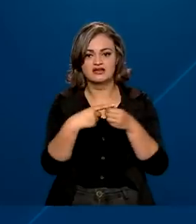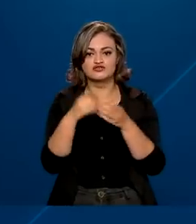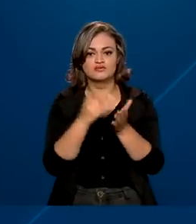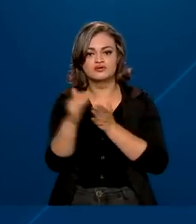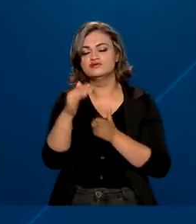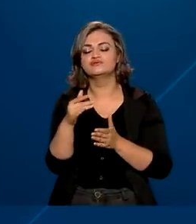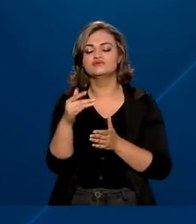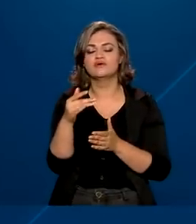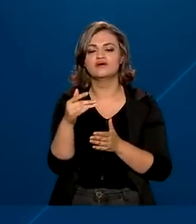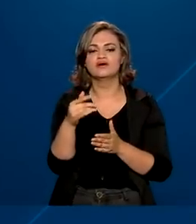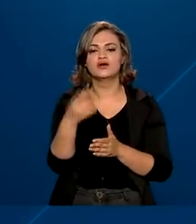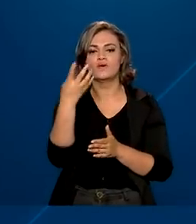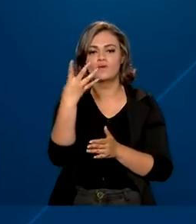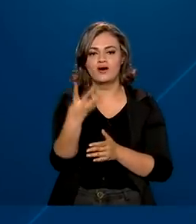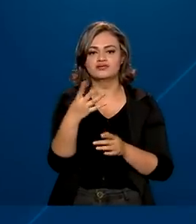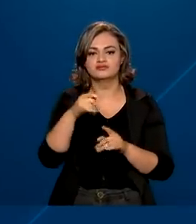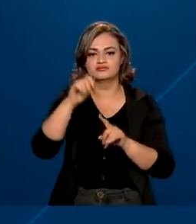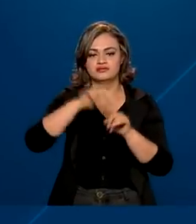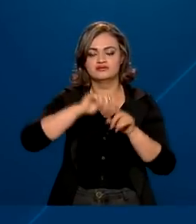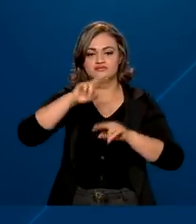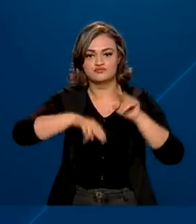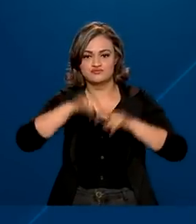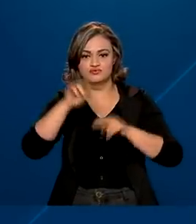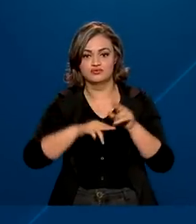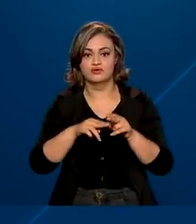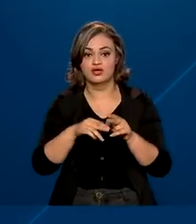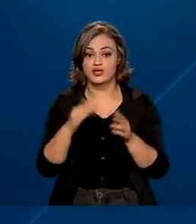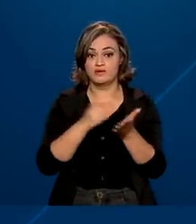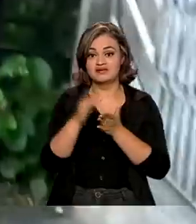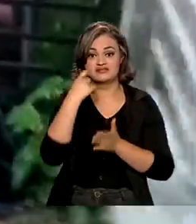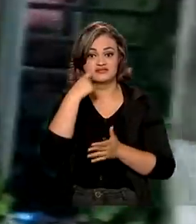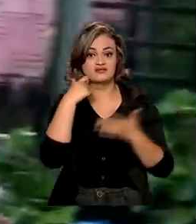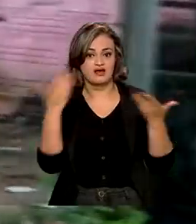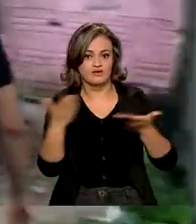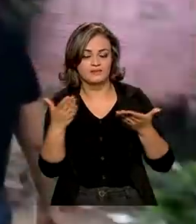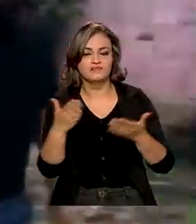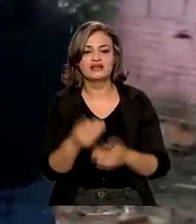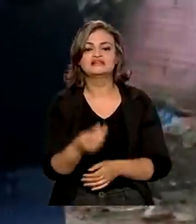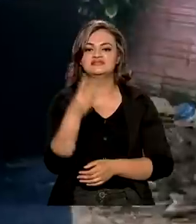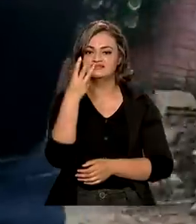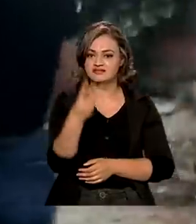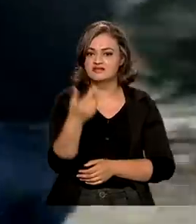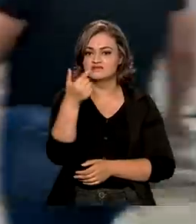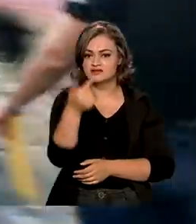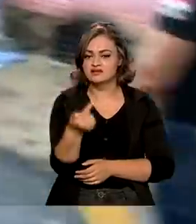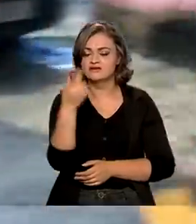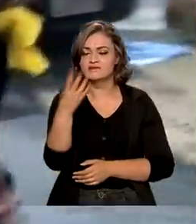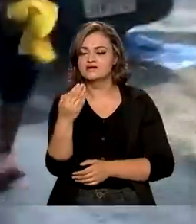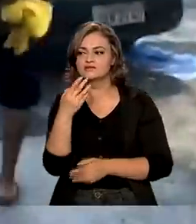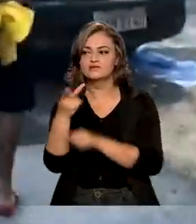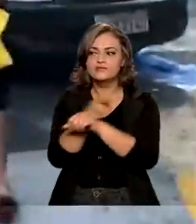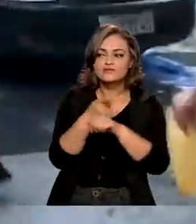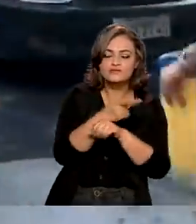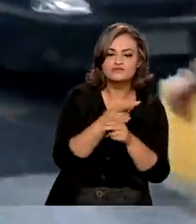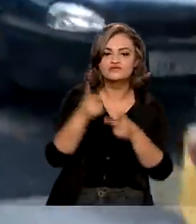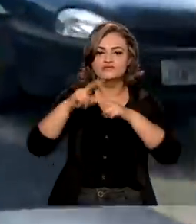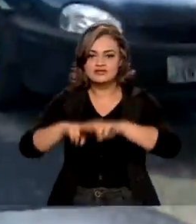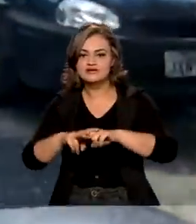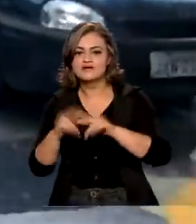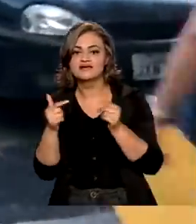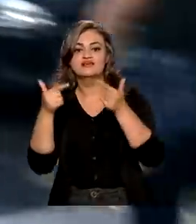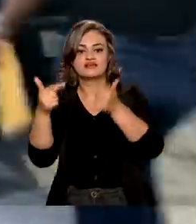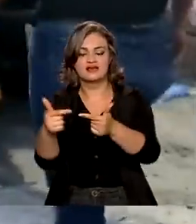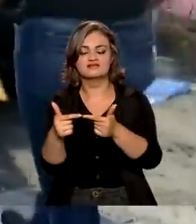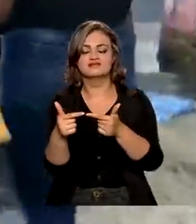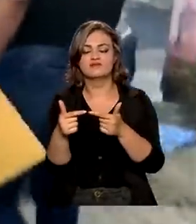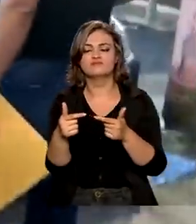junho e o dia D é nesta sexta-feira. Estão sendo cumpridos 374 mandados de prisão e a ação já contou com a